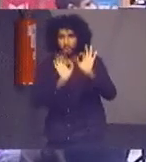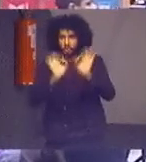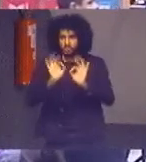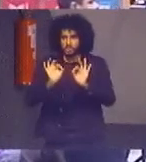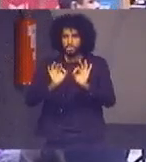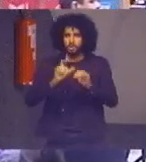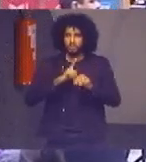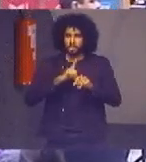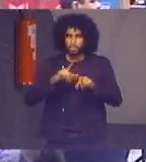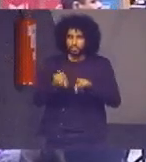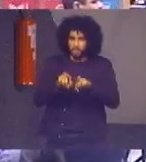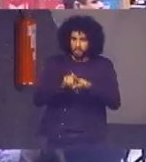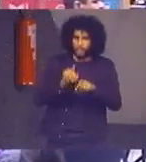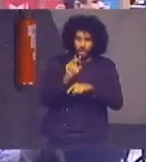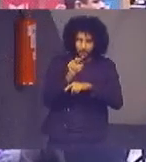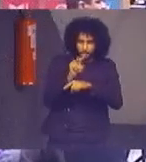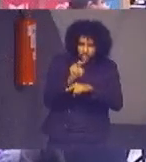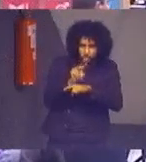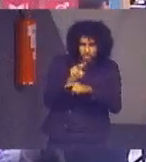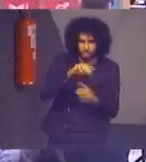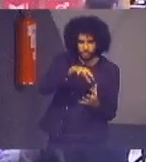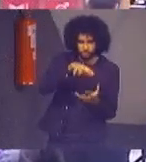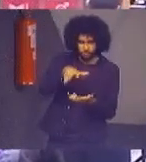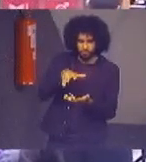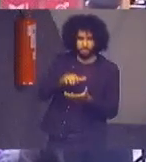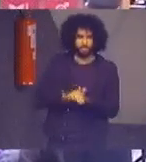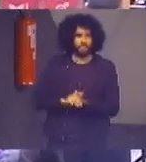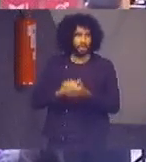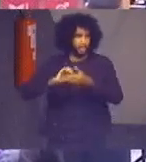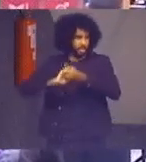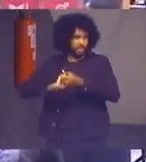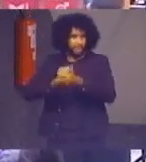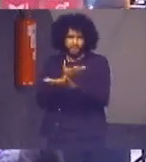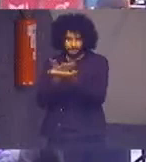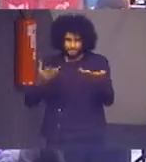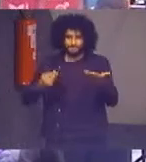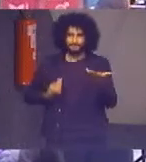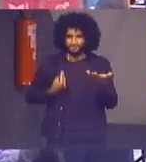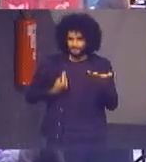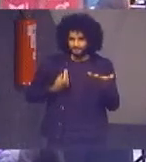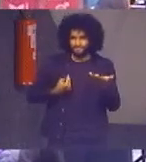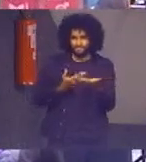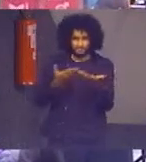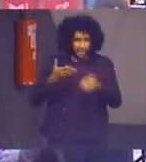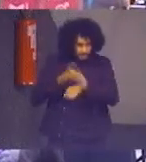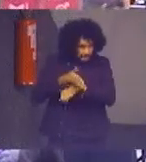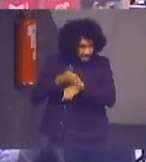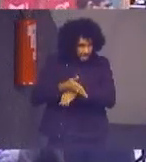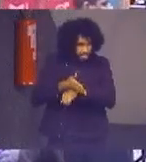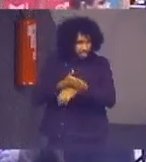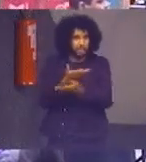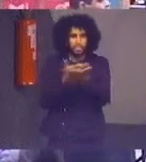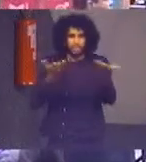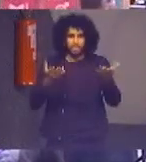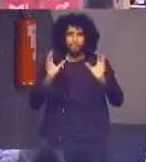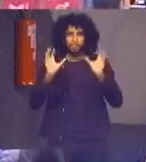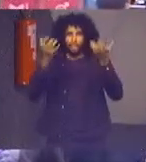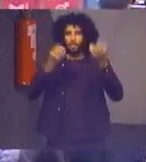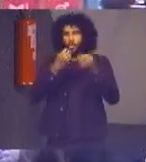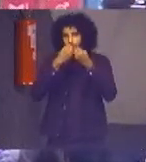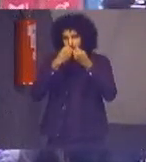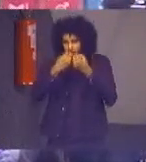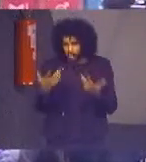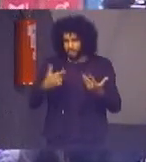de que eu quero saudar quero saudar todos os expositores todos os participantes desse evento e desejar-lhes um evento profícuo